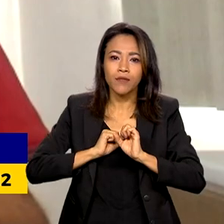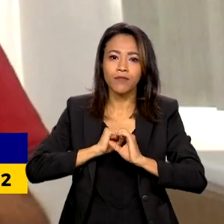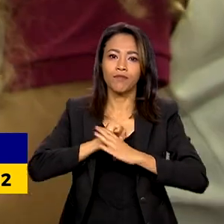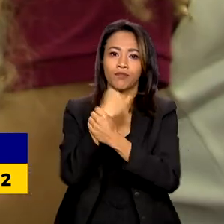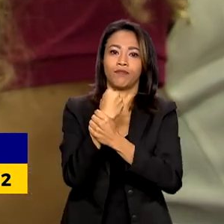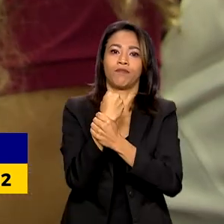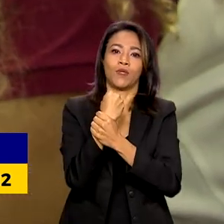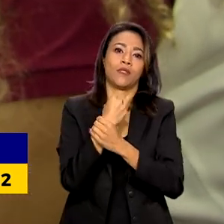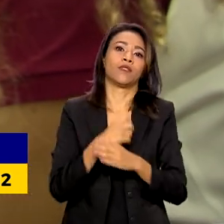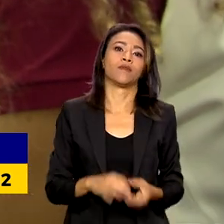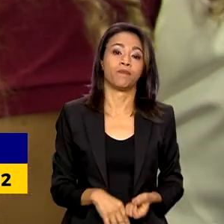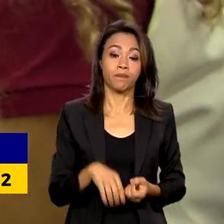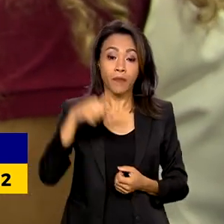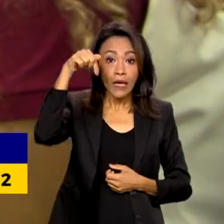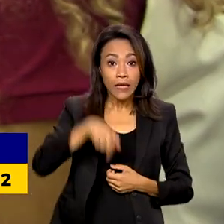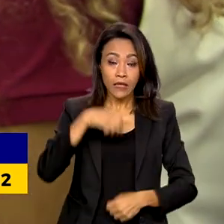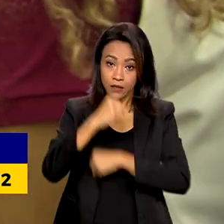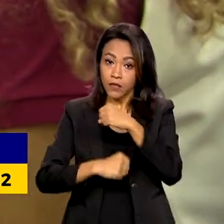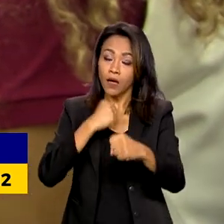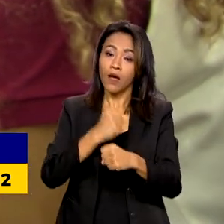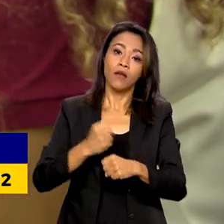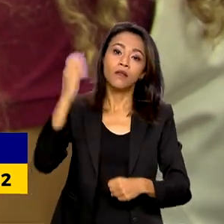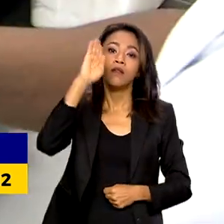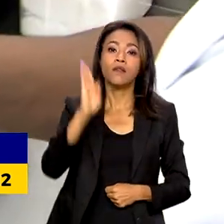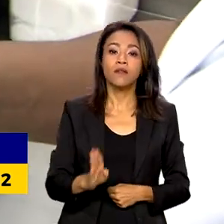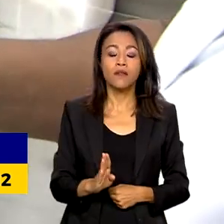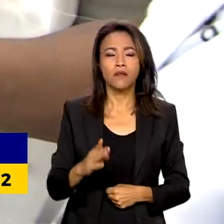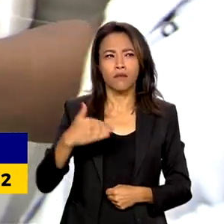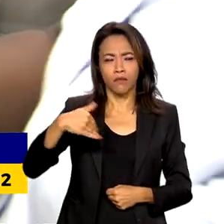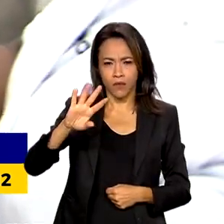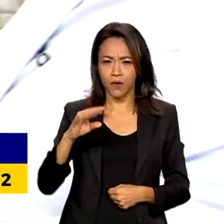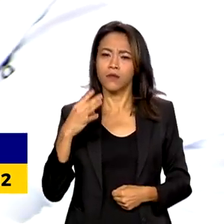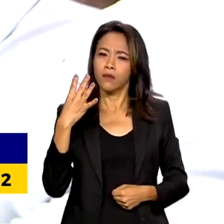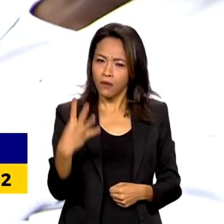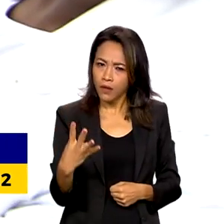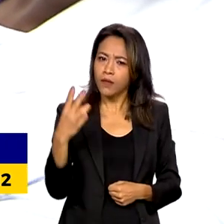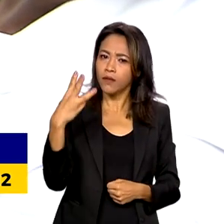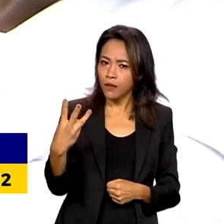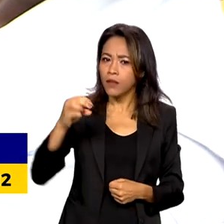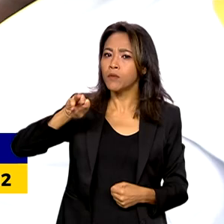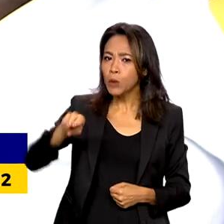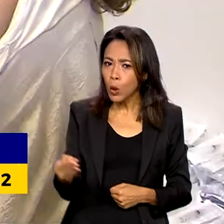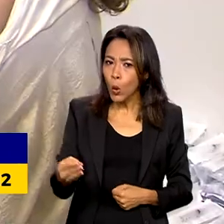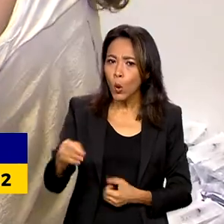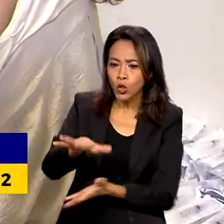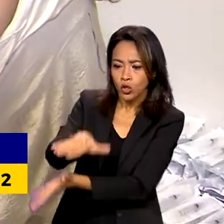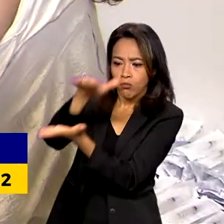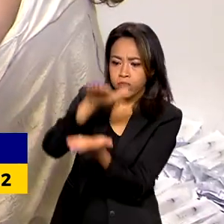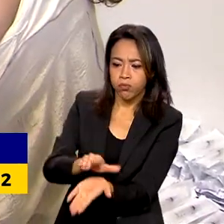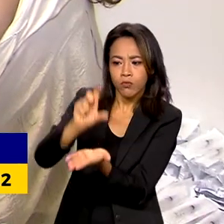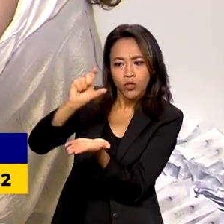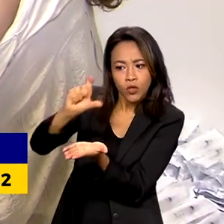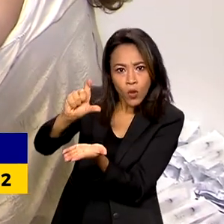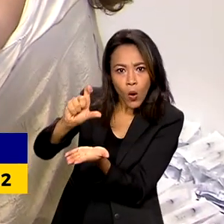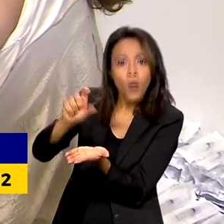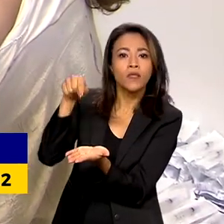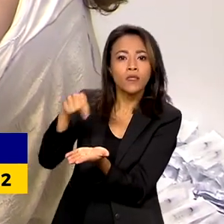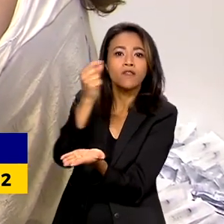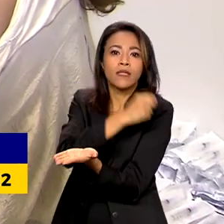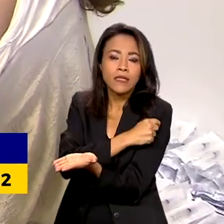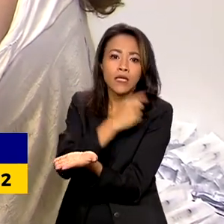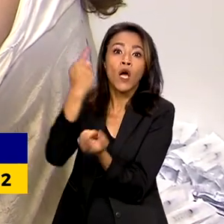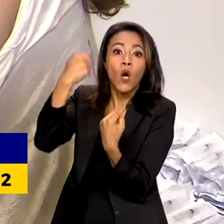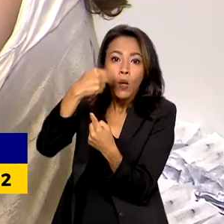proteção. Neste ano, no Brasil, mais de 43 milhões de doses da vacina contra a gripe já foram